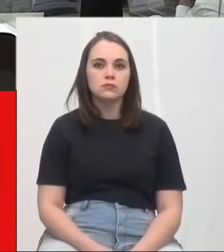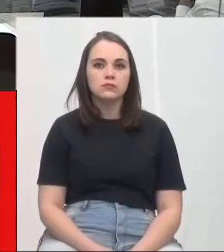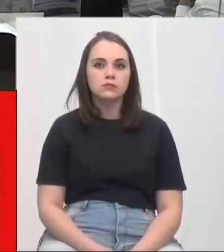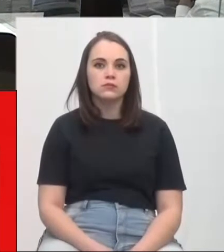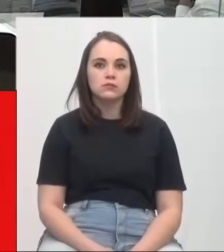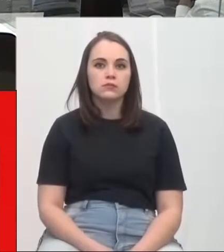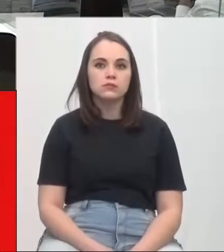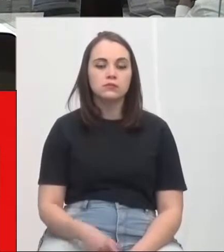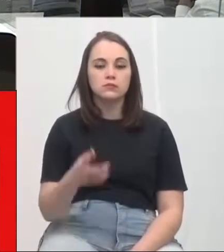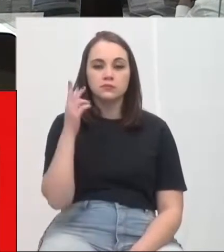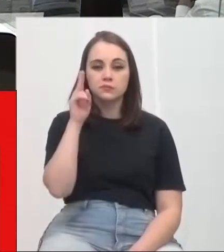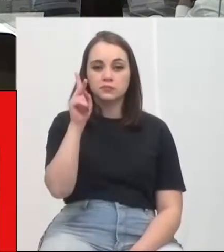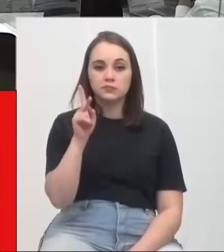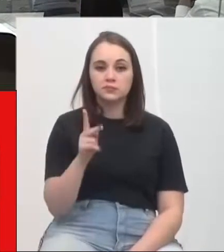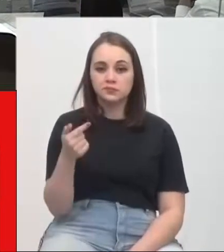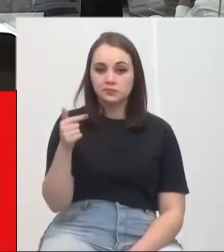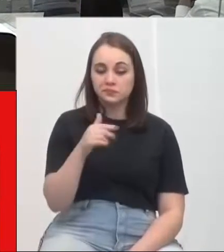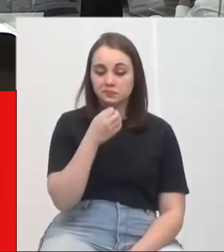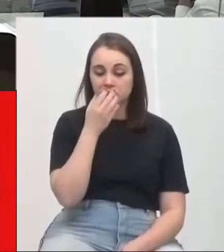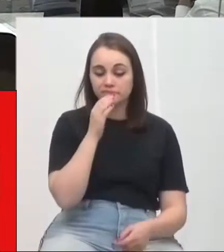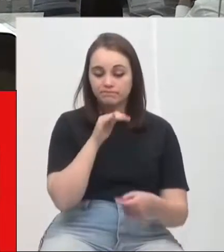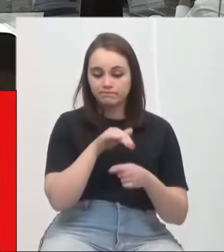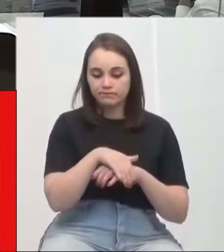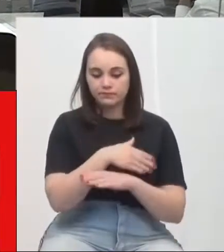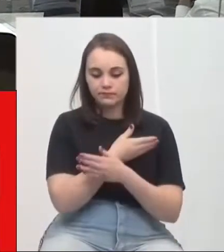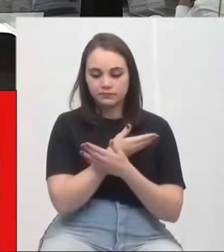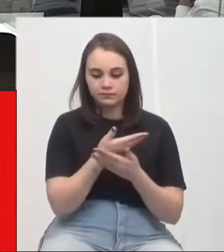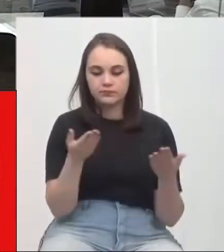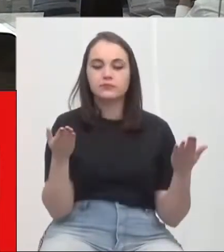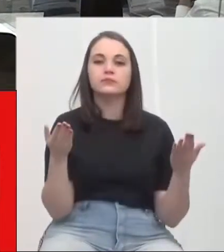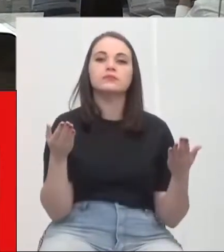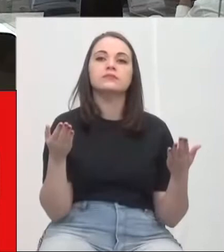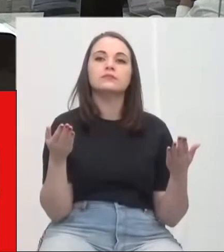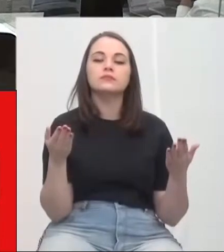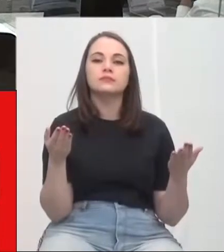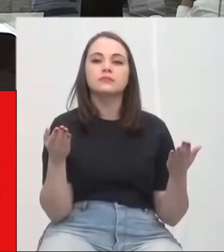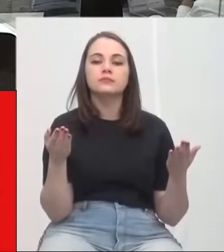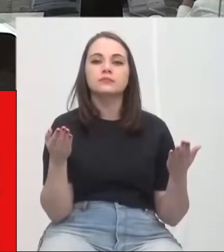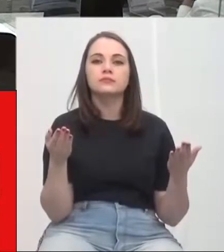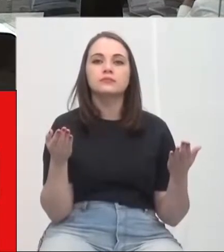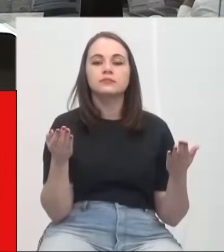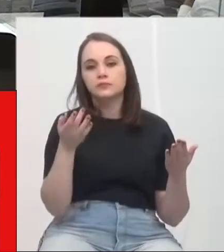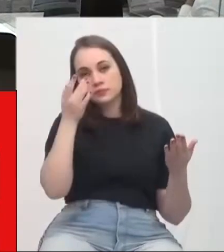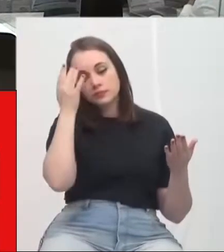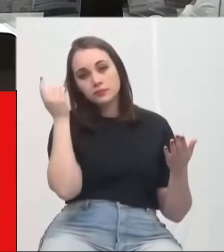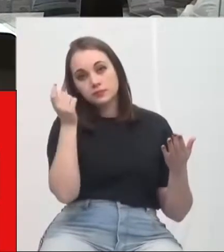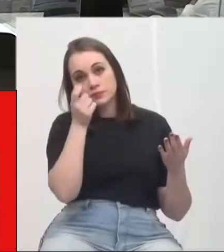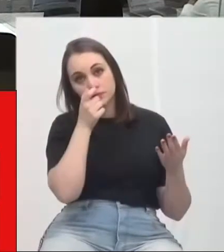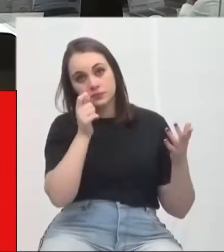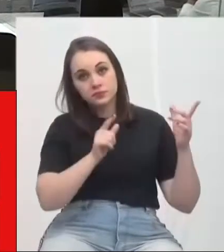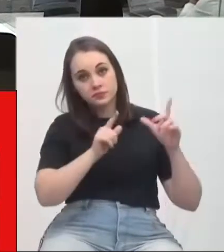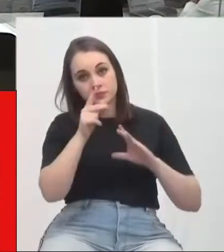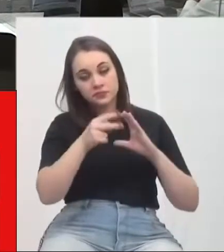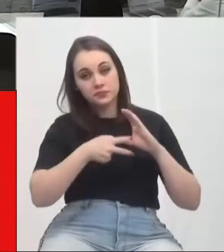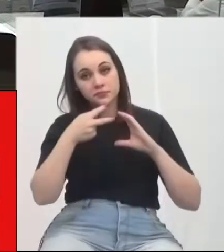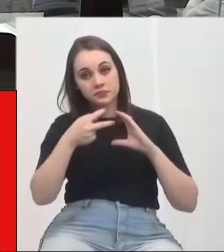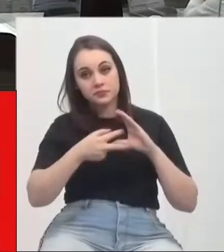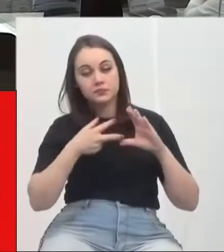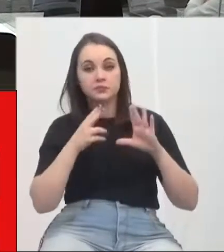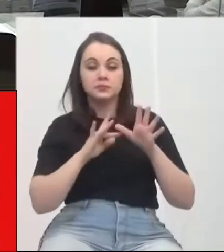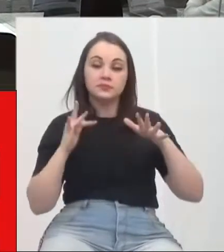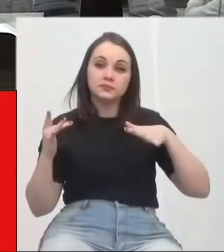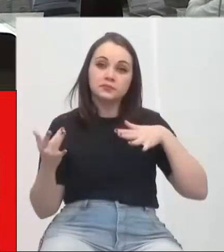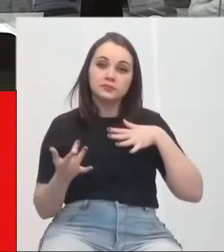Sr. Presidente, novamente boa noite. Mais vereadores, aos que nos assistem pela TV Câmara, pelas redes